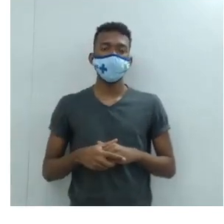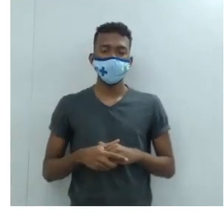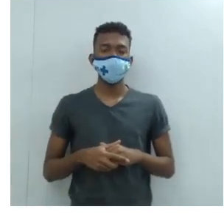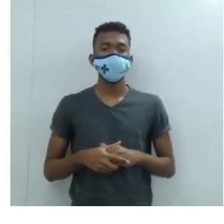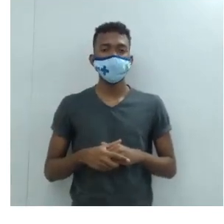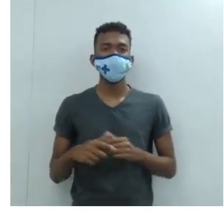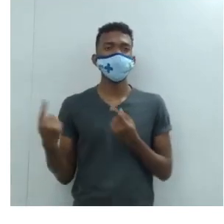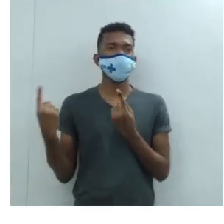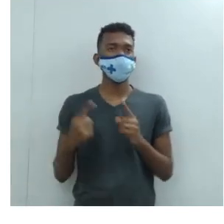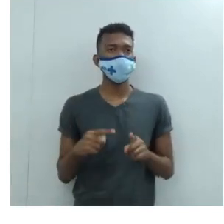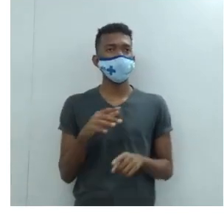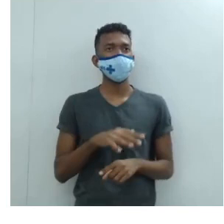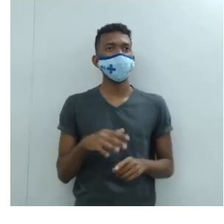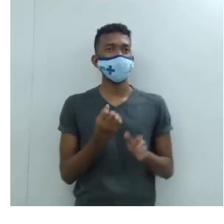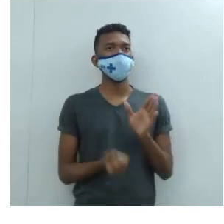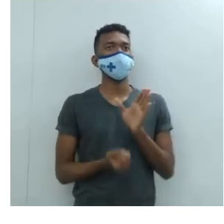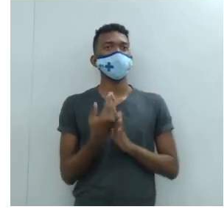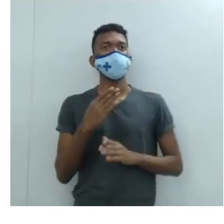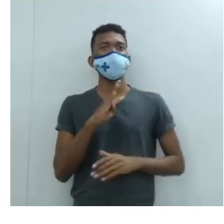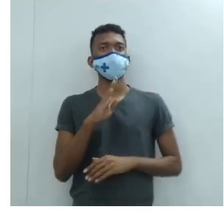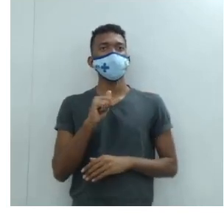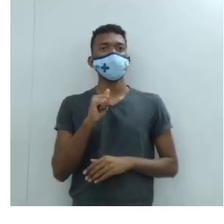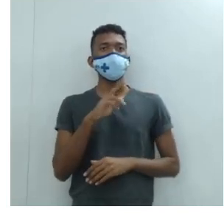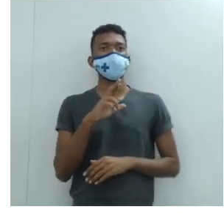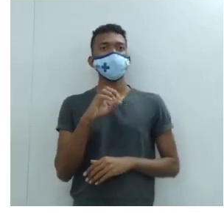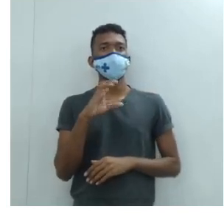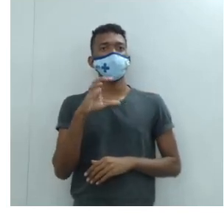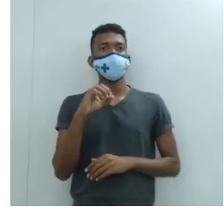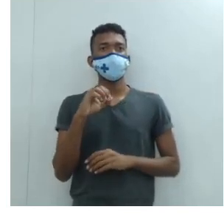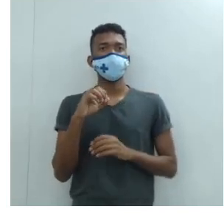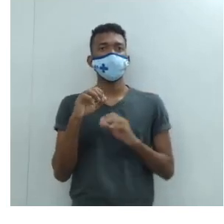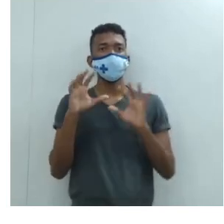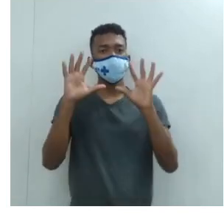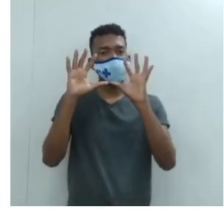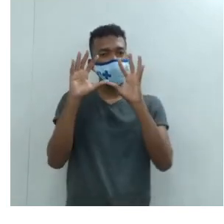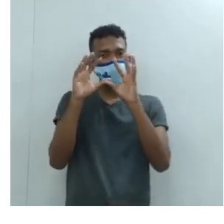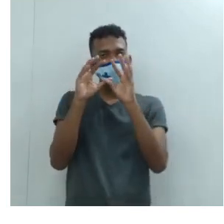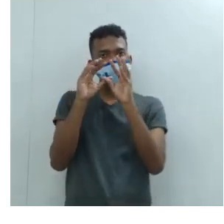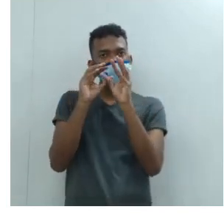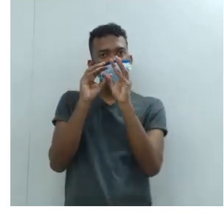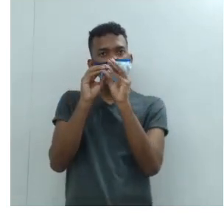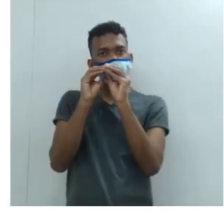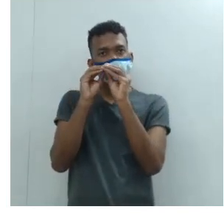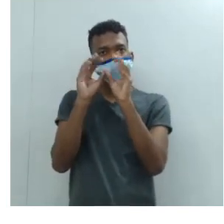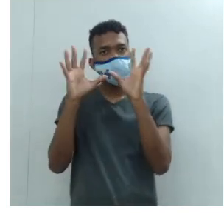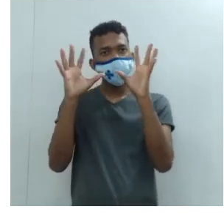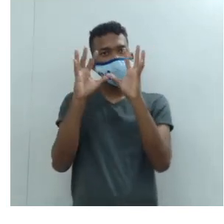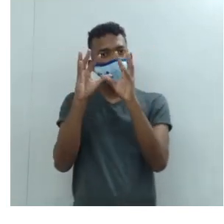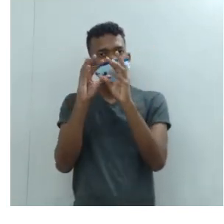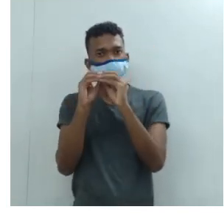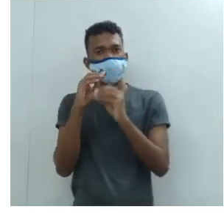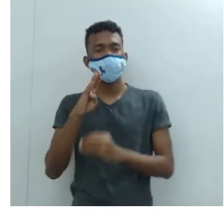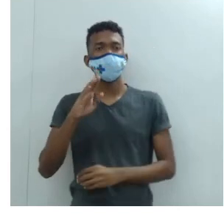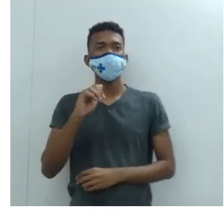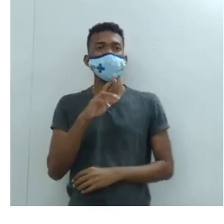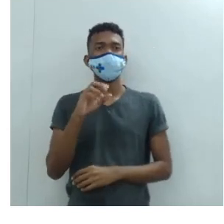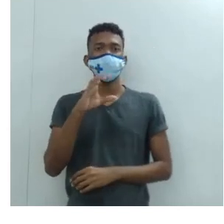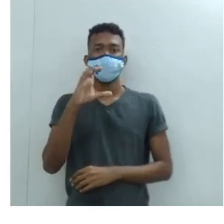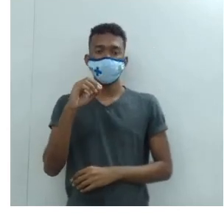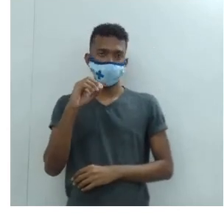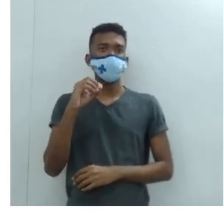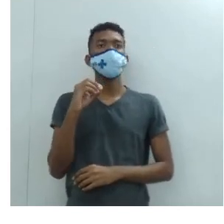-reforma estáurico barroco, um estilo oficial da Igreja Católica, a Igreja Católica barroco,